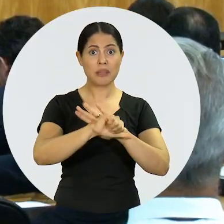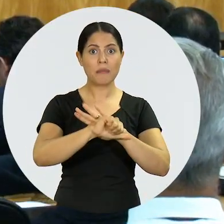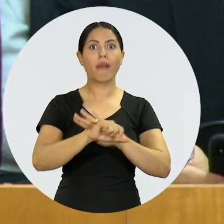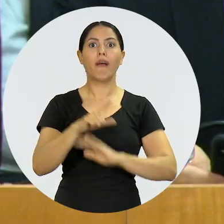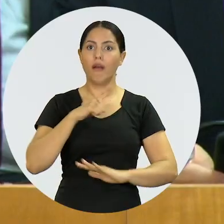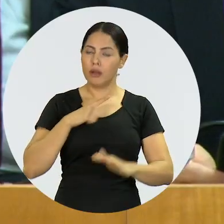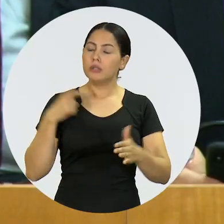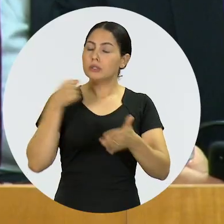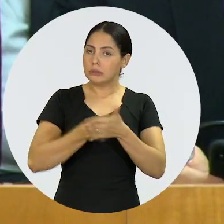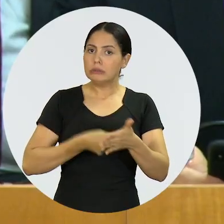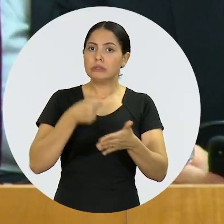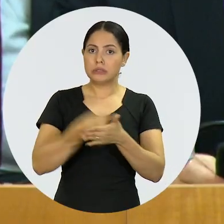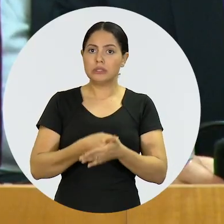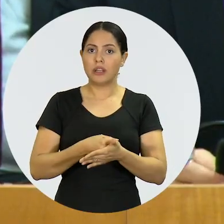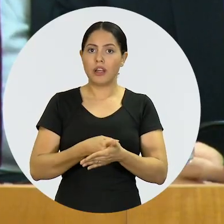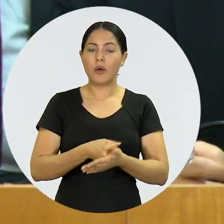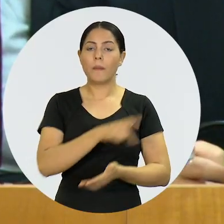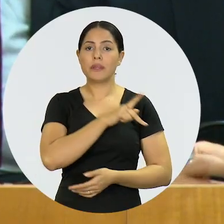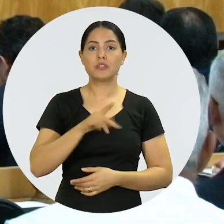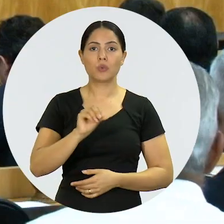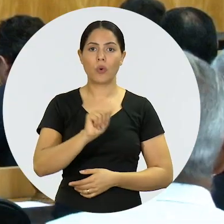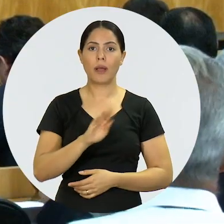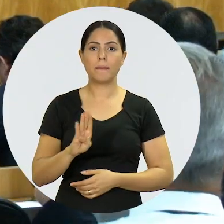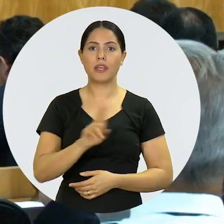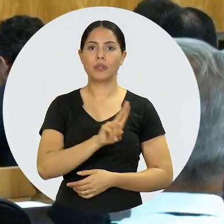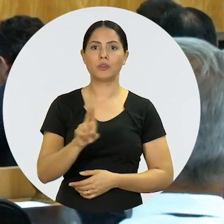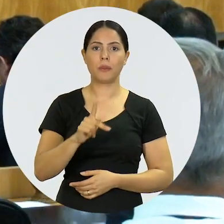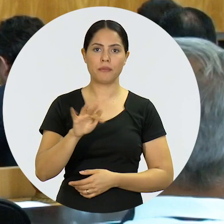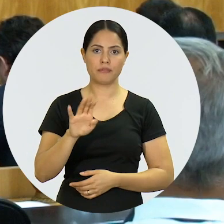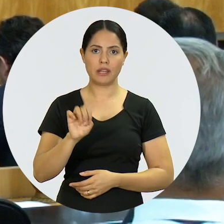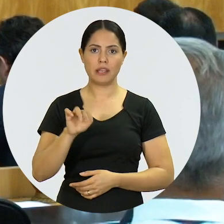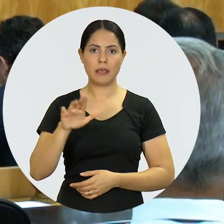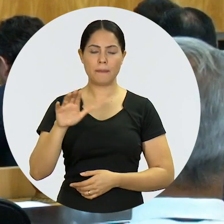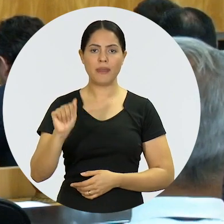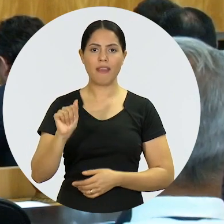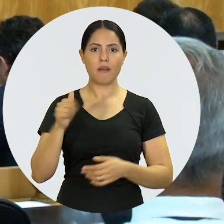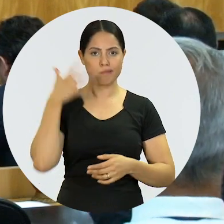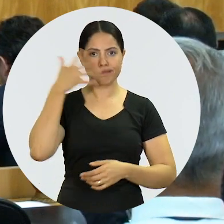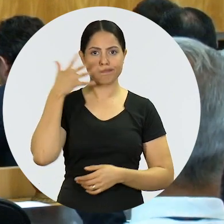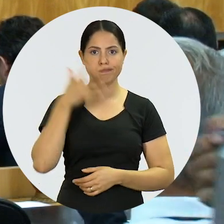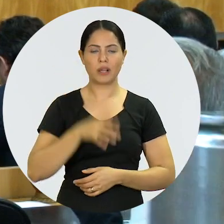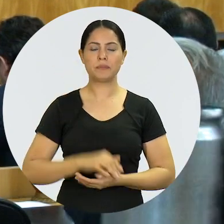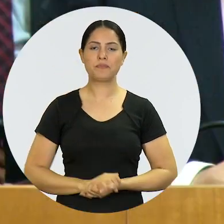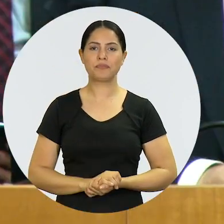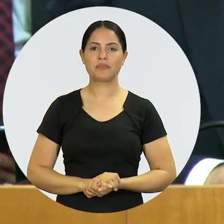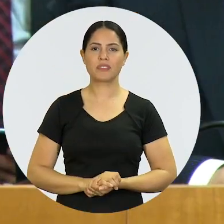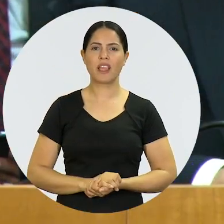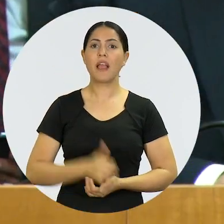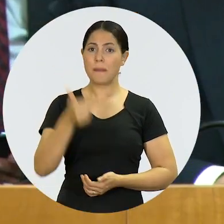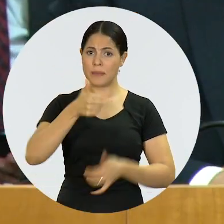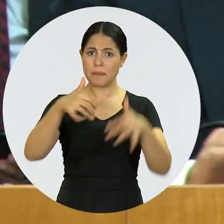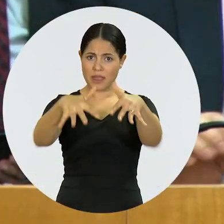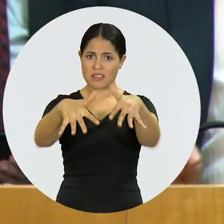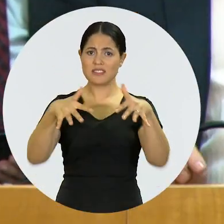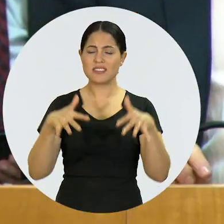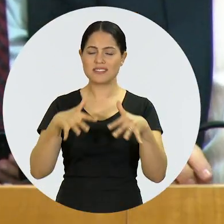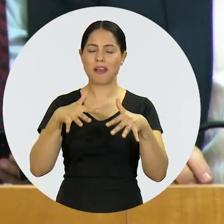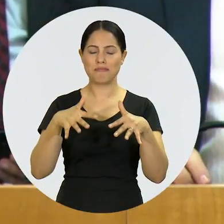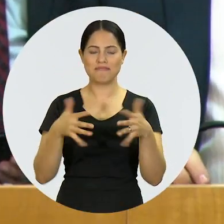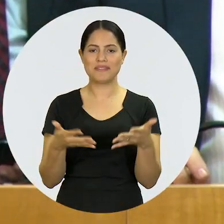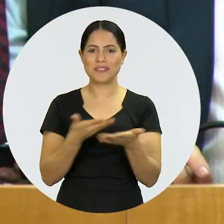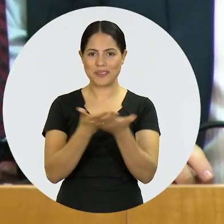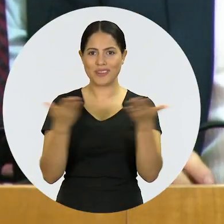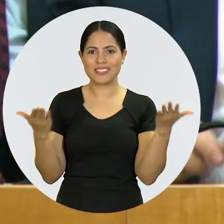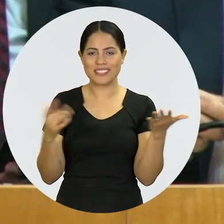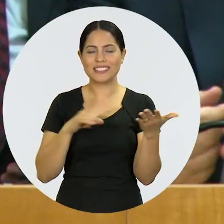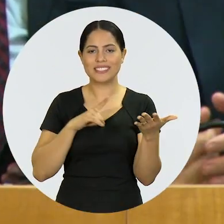da OAB, Felipe Santa Cruz, deu destaque para essa vitória do Estado Democrático de Direito. Essa é a primeira sessão nossa